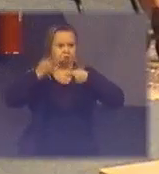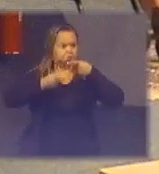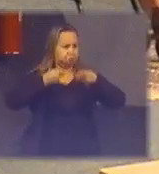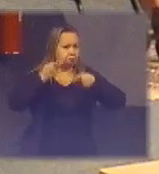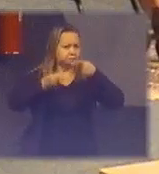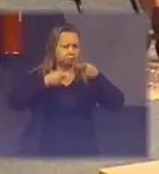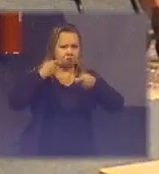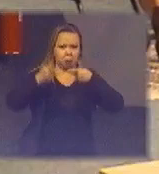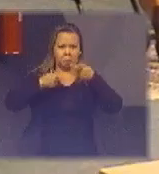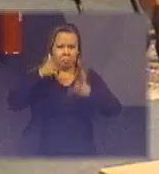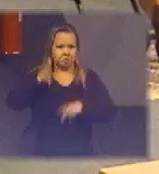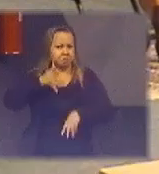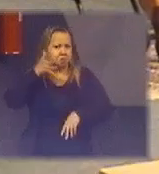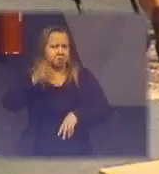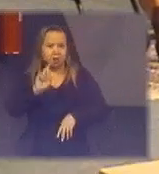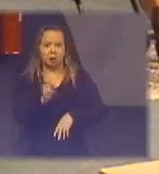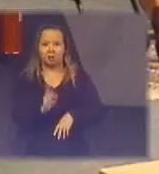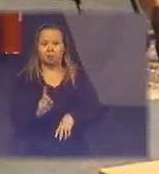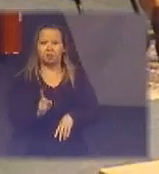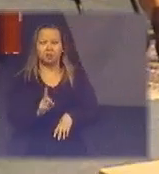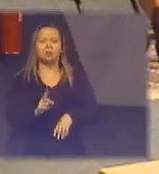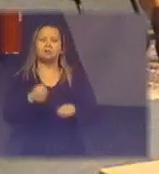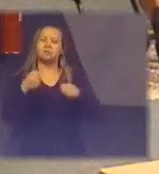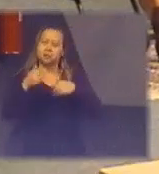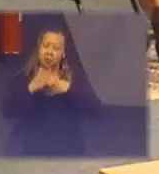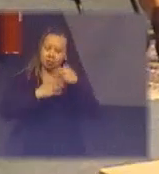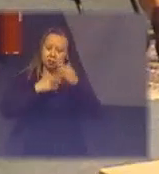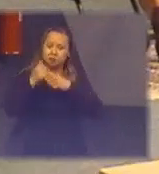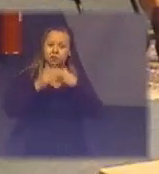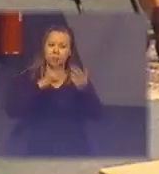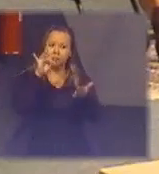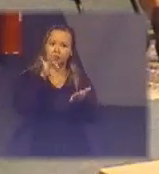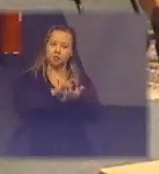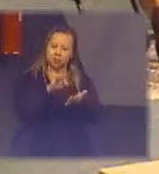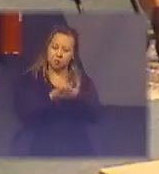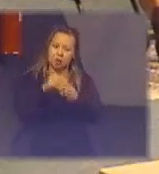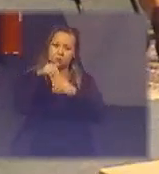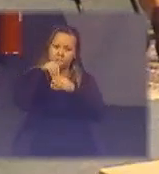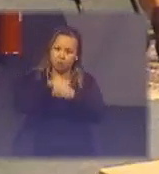para que a gente possa efetivamente fazer alguma coisa dentro do Brasil